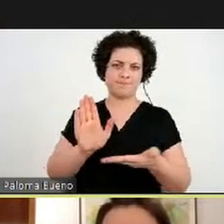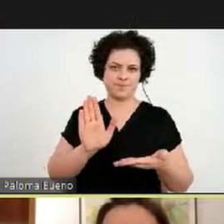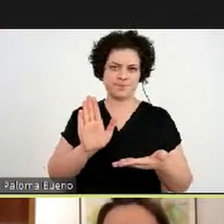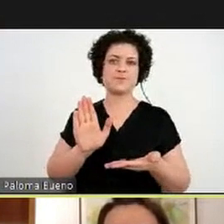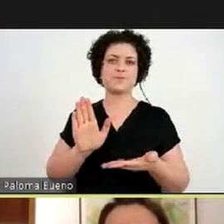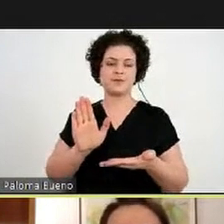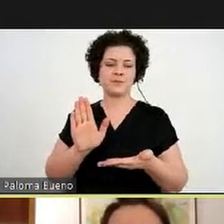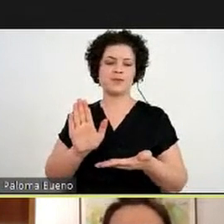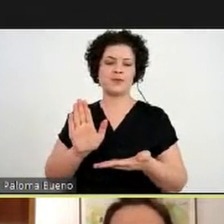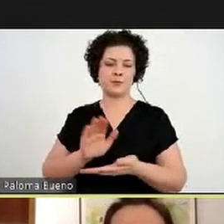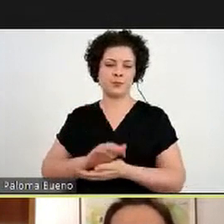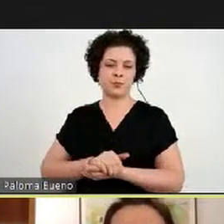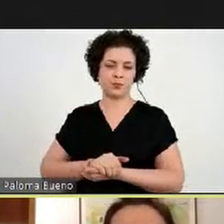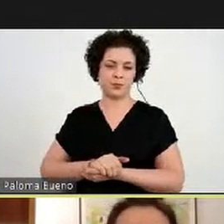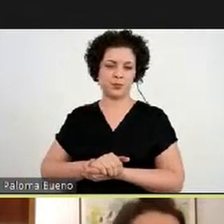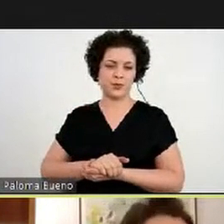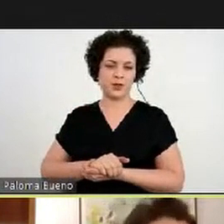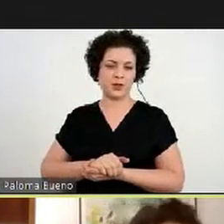Tutóia.